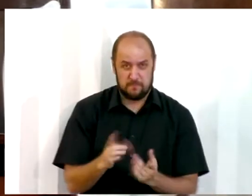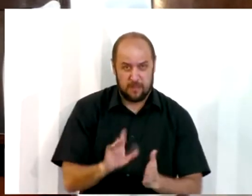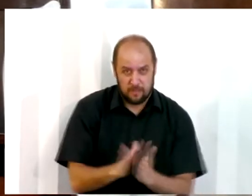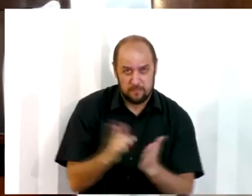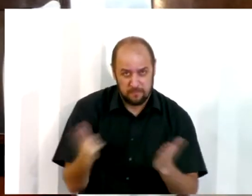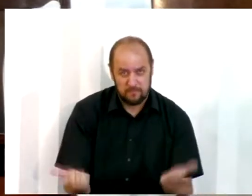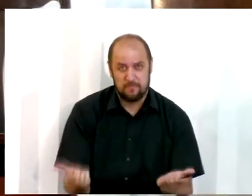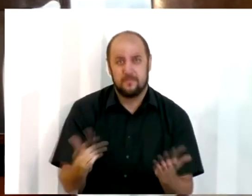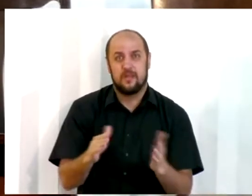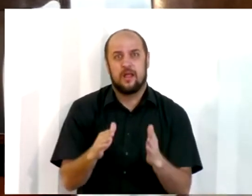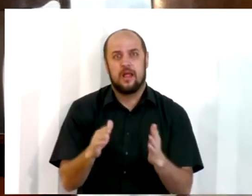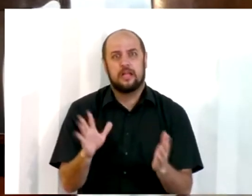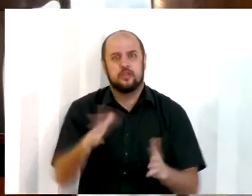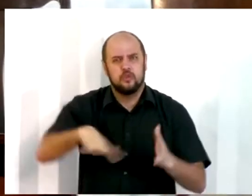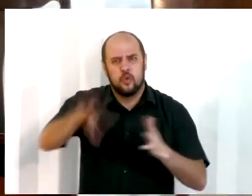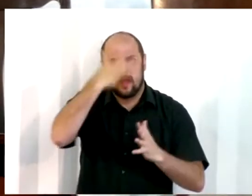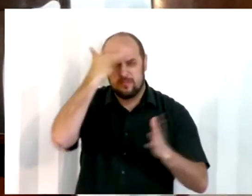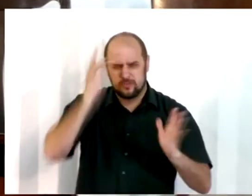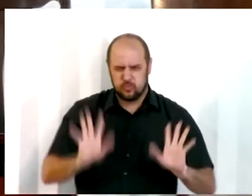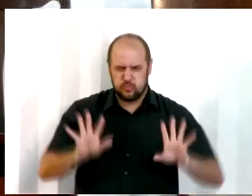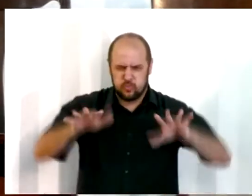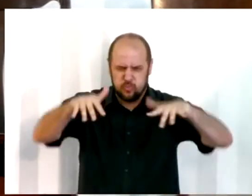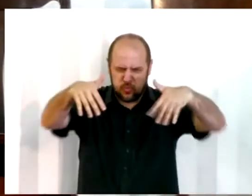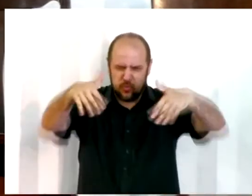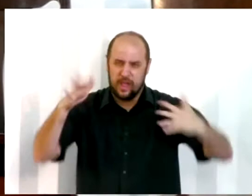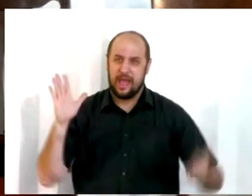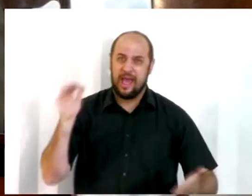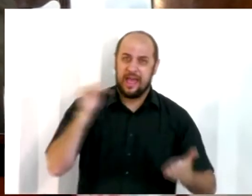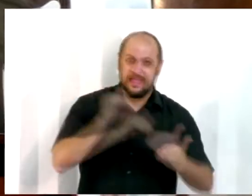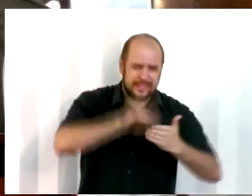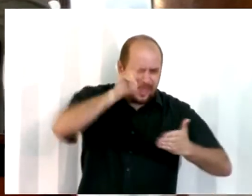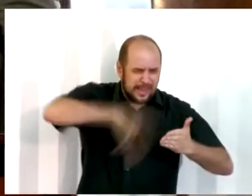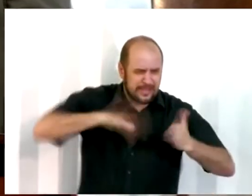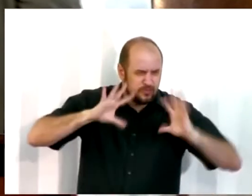ficaram de pé até que a Palavra de Deus fosse terminada de ler.